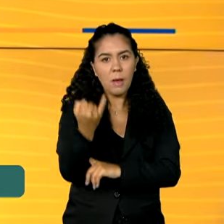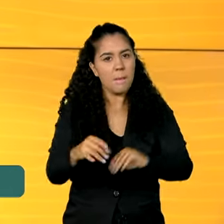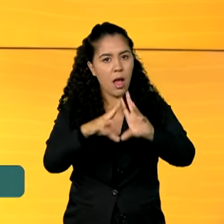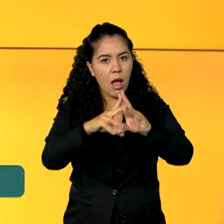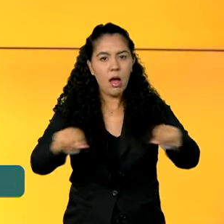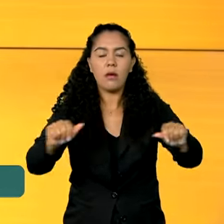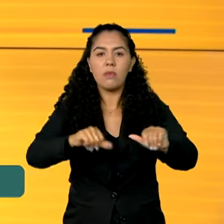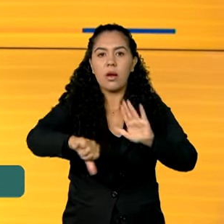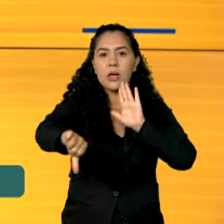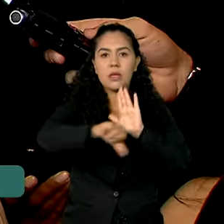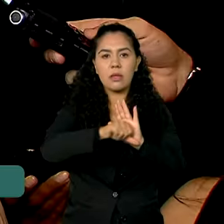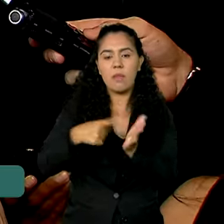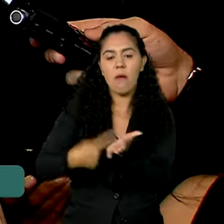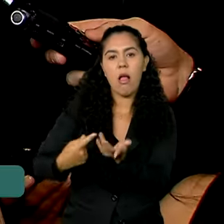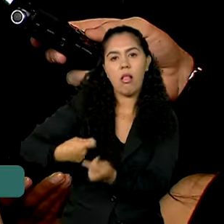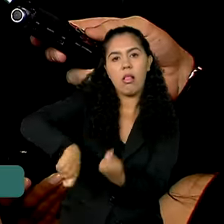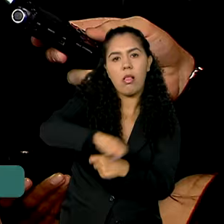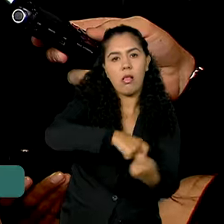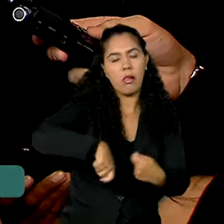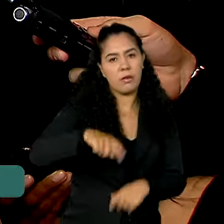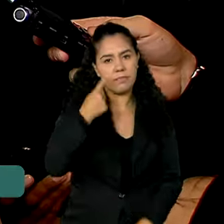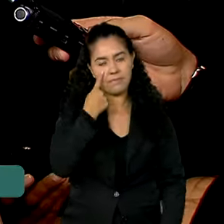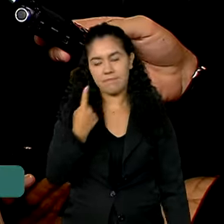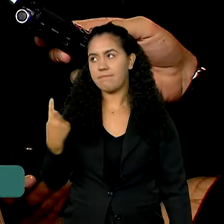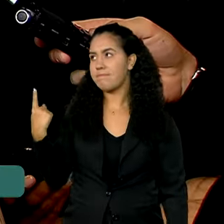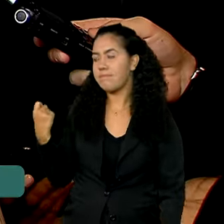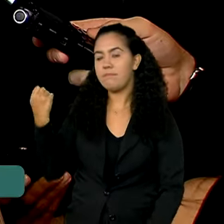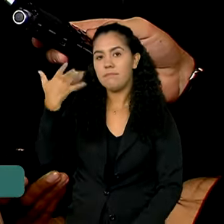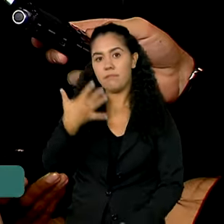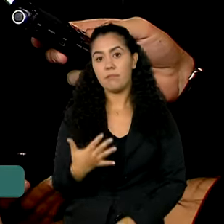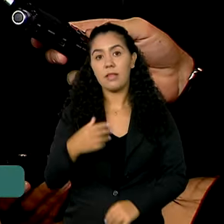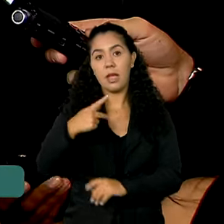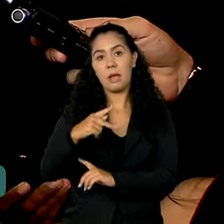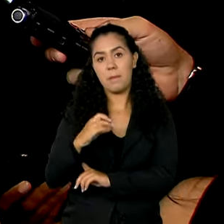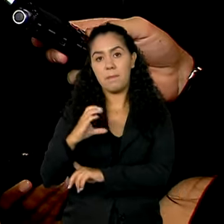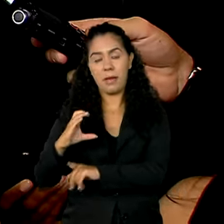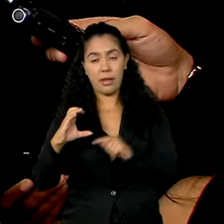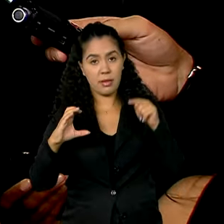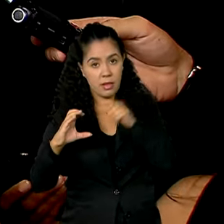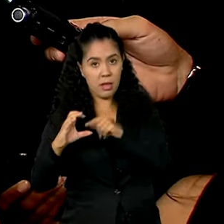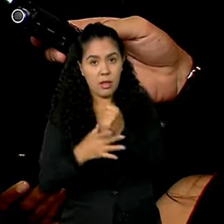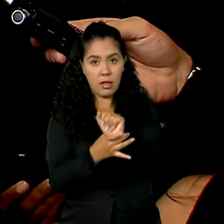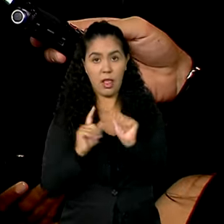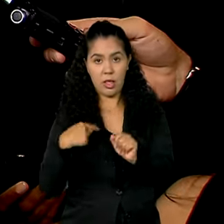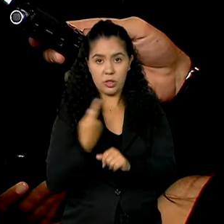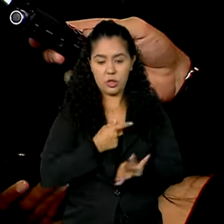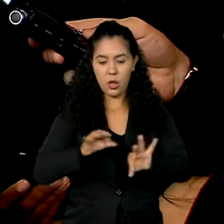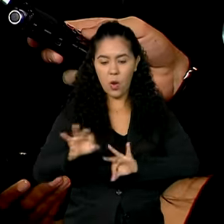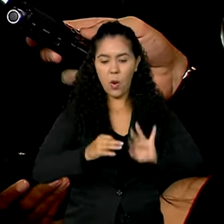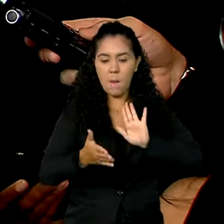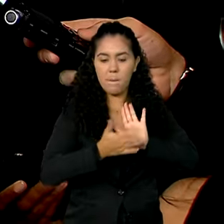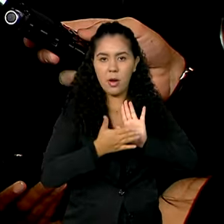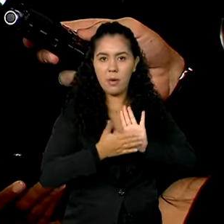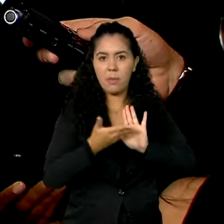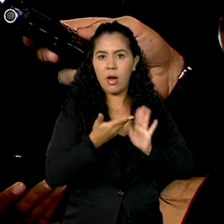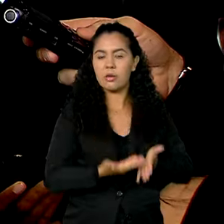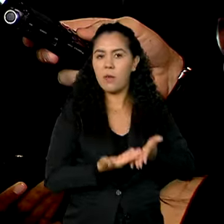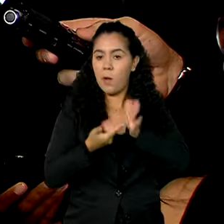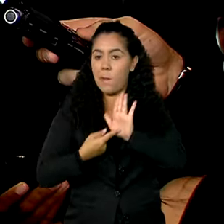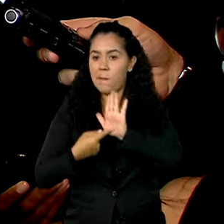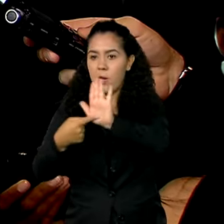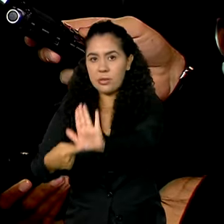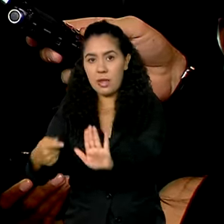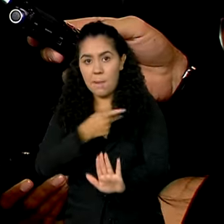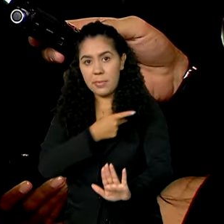do crime organizado. A PEC da Segurança que nós estamos propondo ao Presidente da República pode eventualmente prevenir no